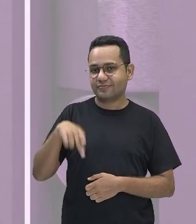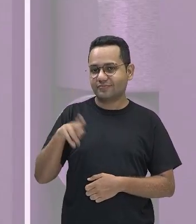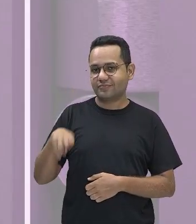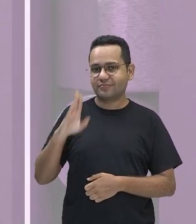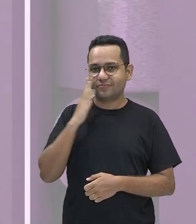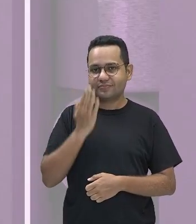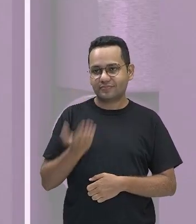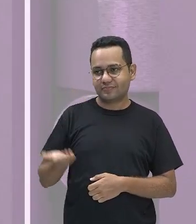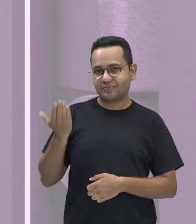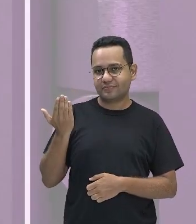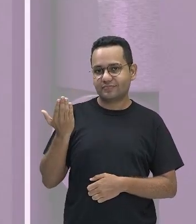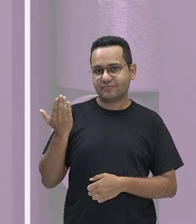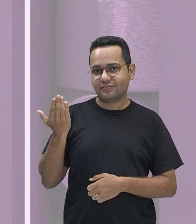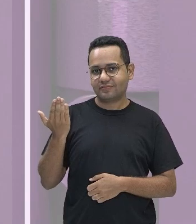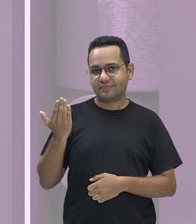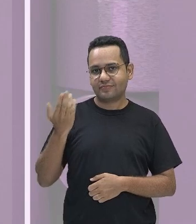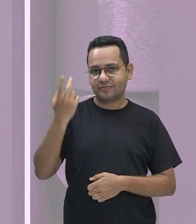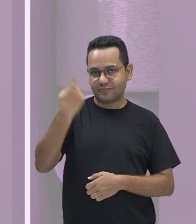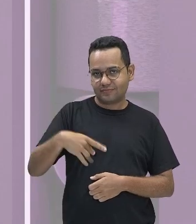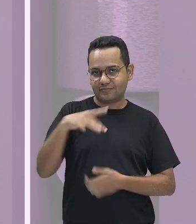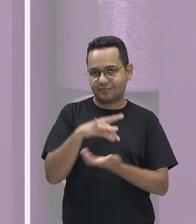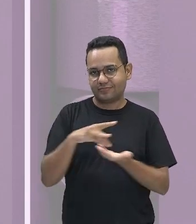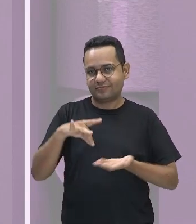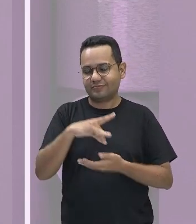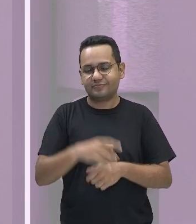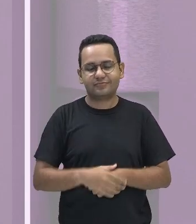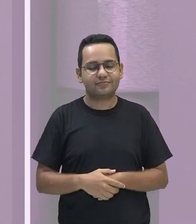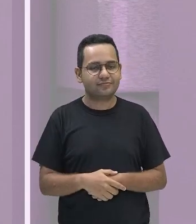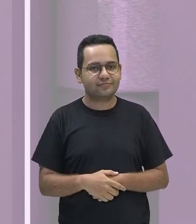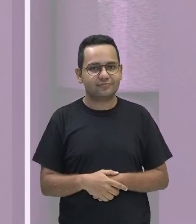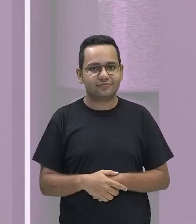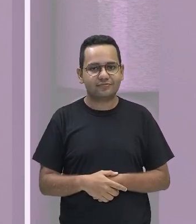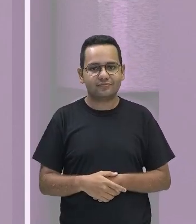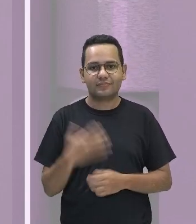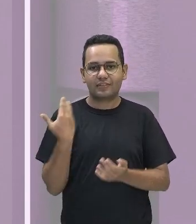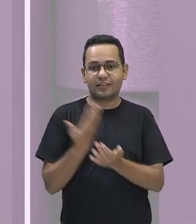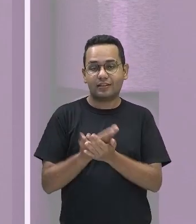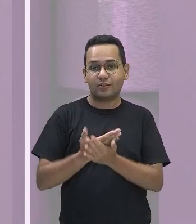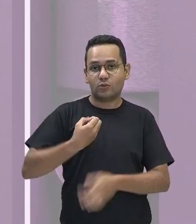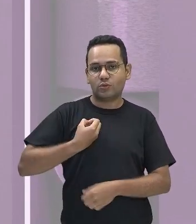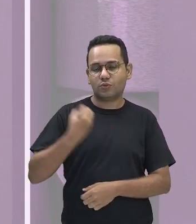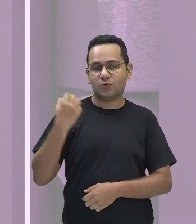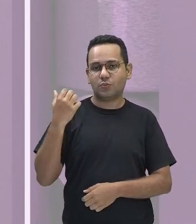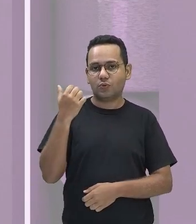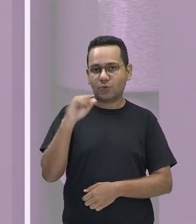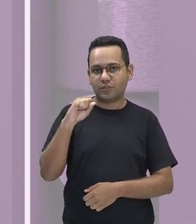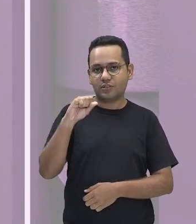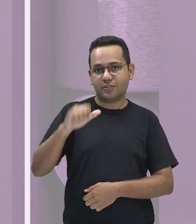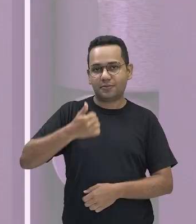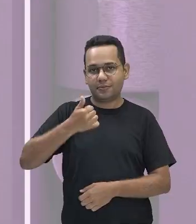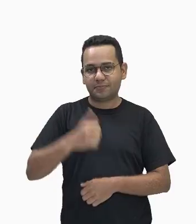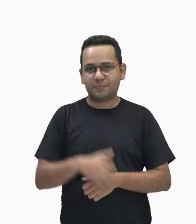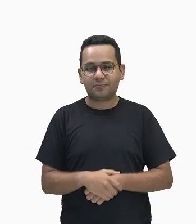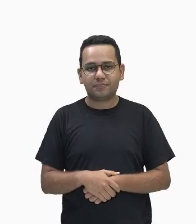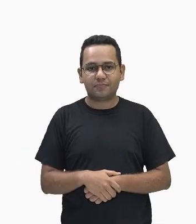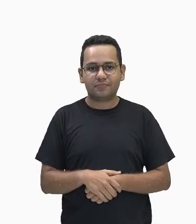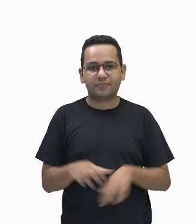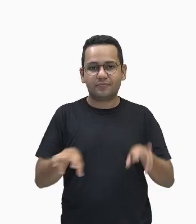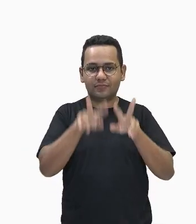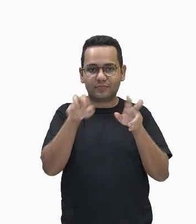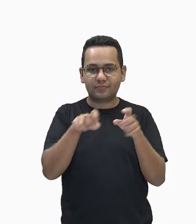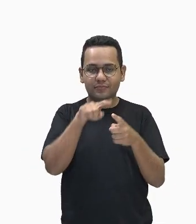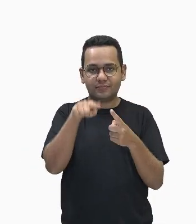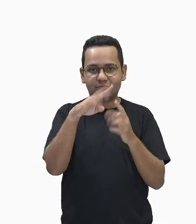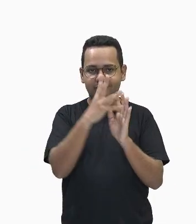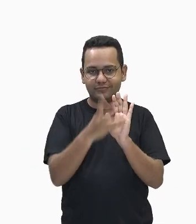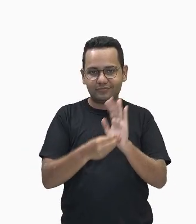Silva, professor de matemática aqui do Centro de Mídias e esta é a nossa aula de número 81, que tem como objeto